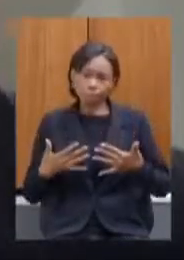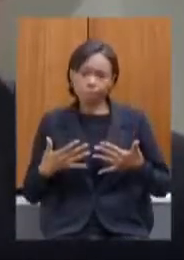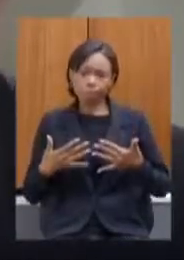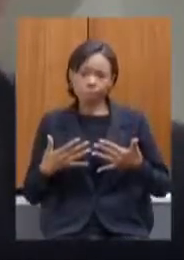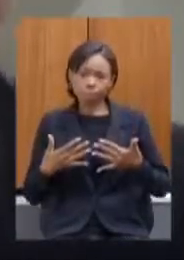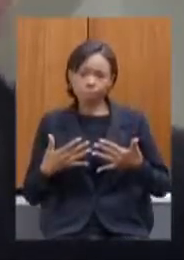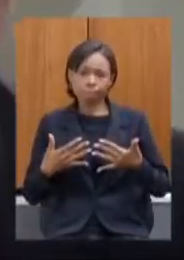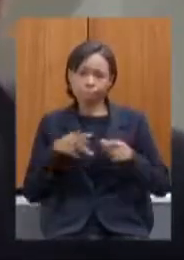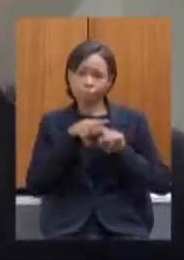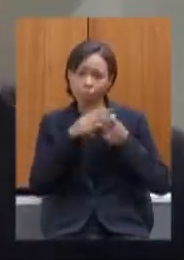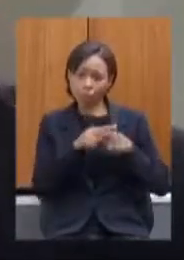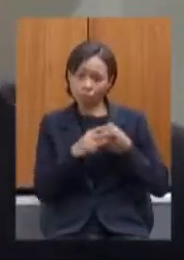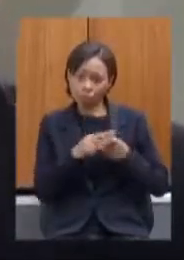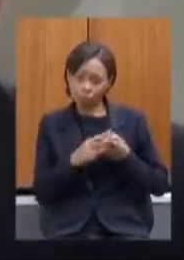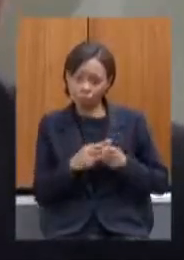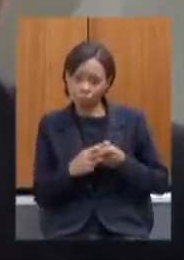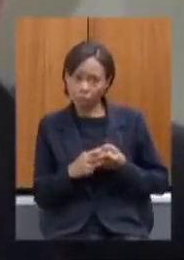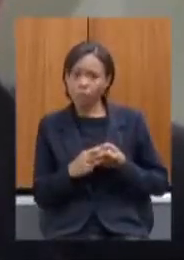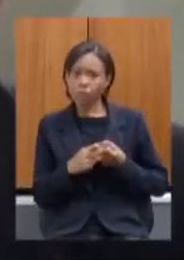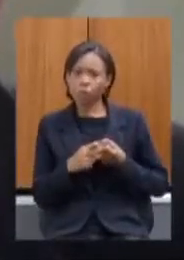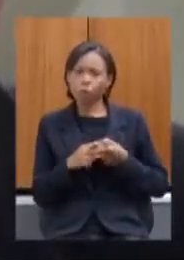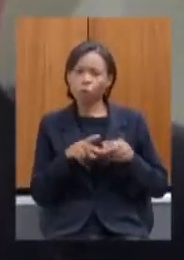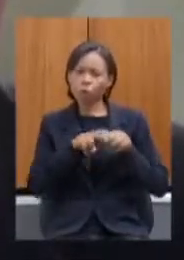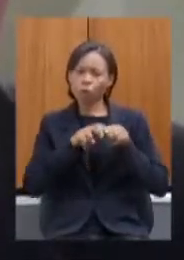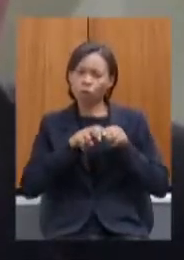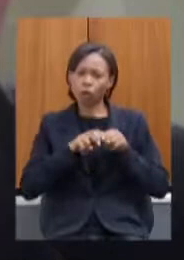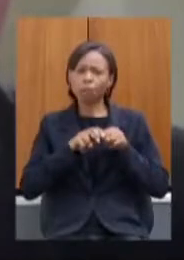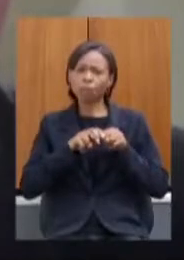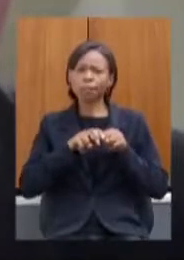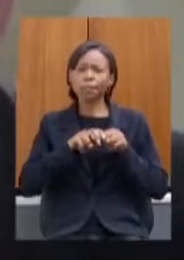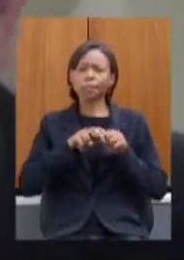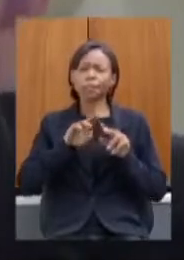reparação por danos morais